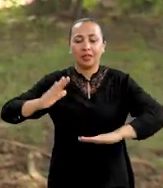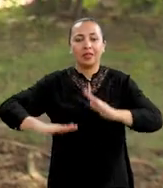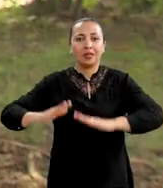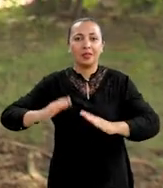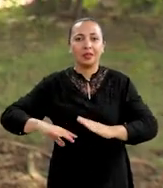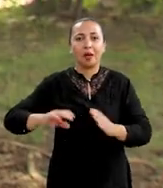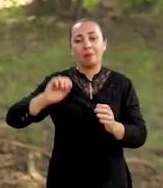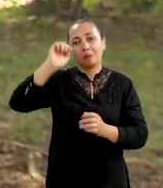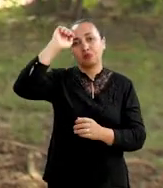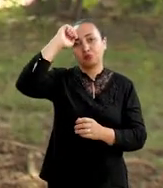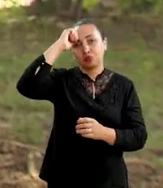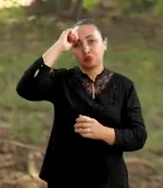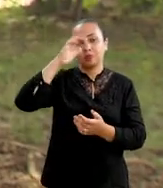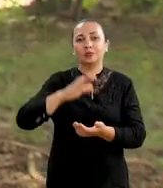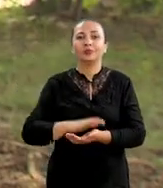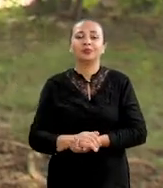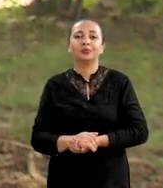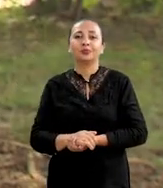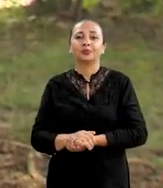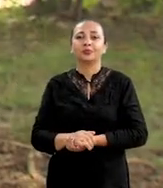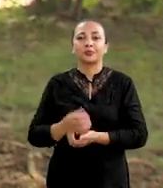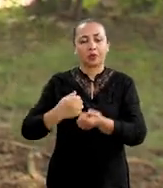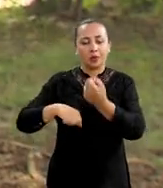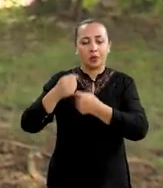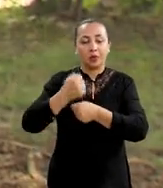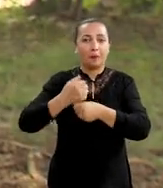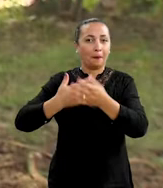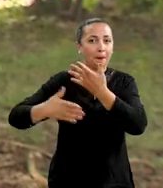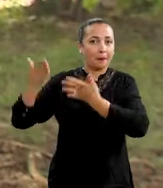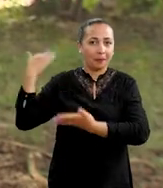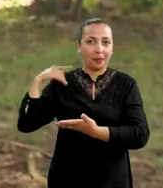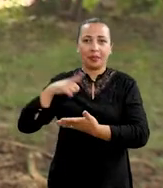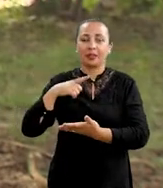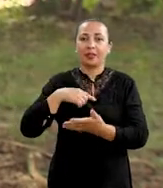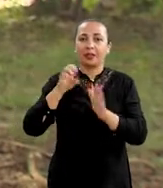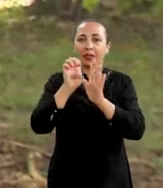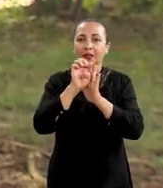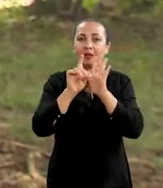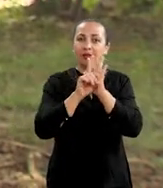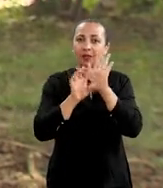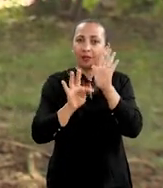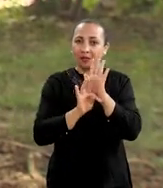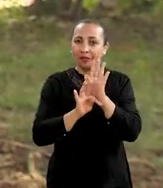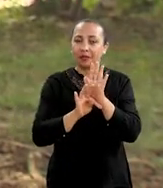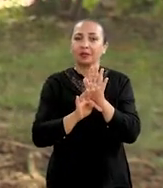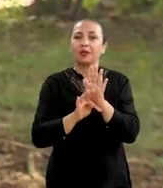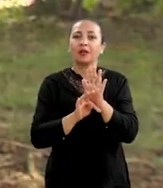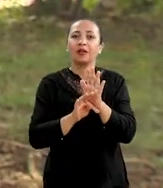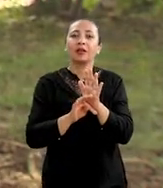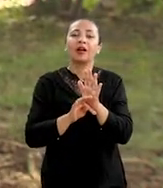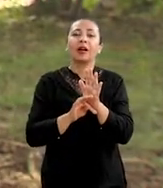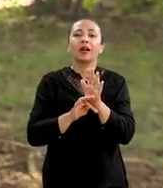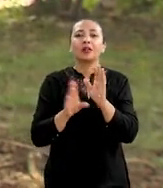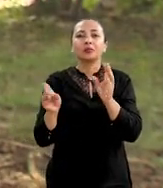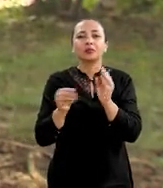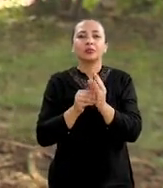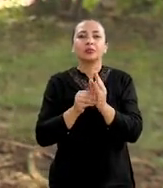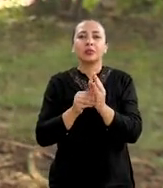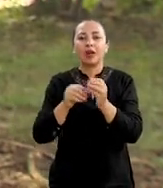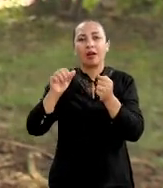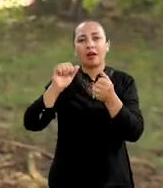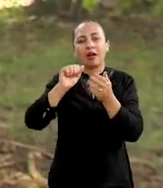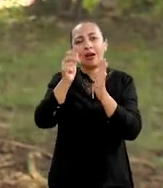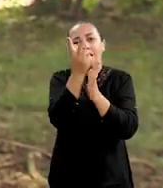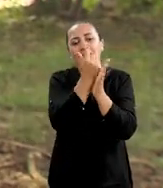Ano passado teve um edital de fomento à arte e